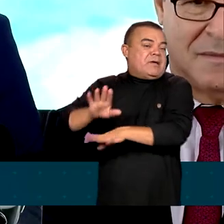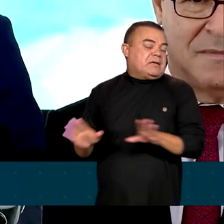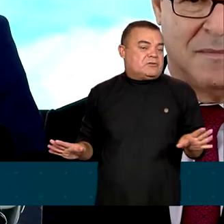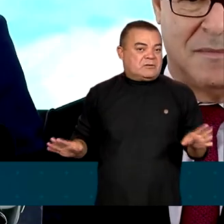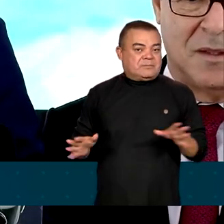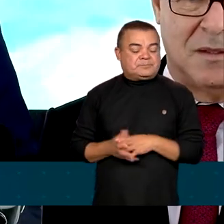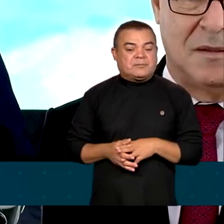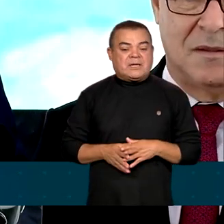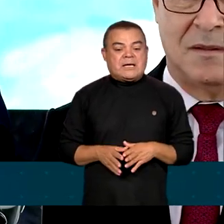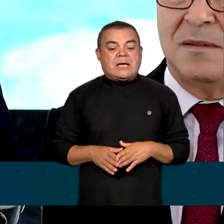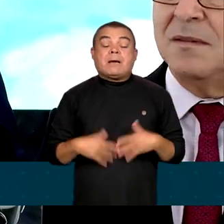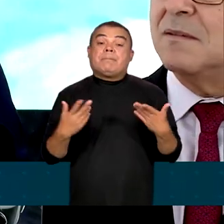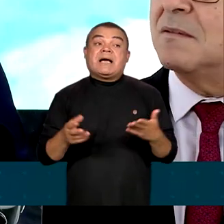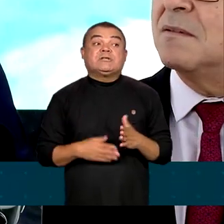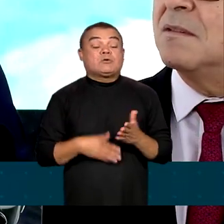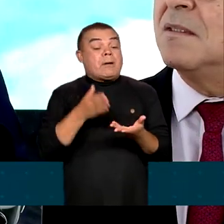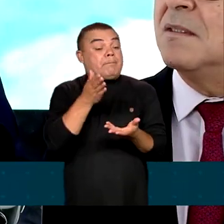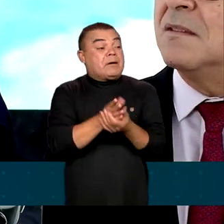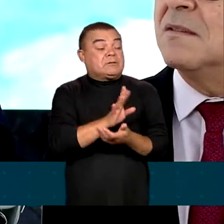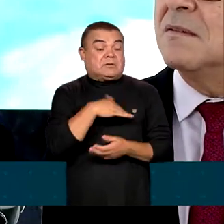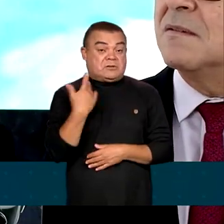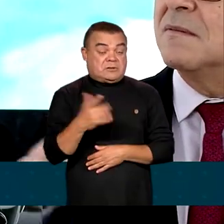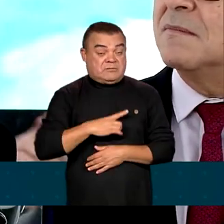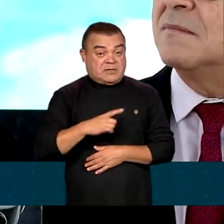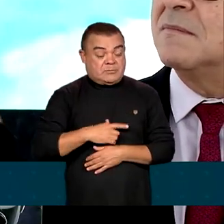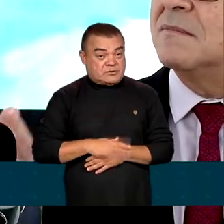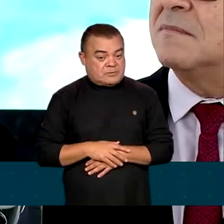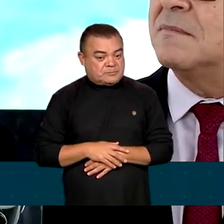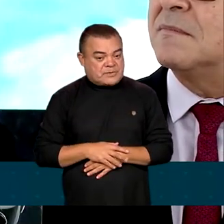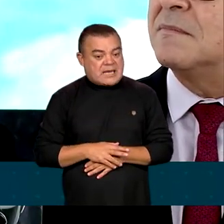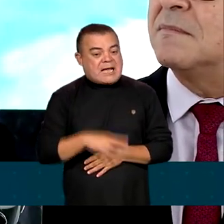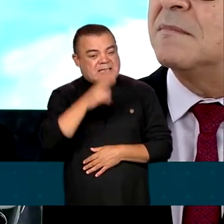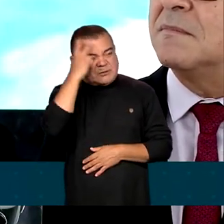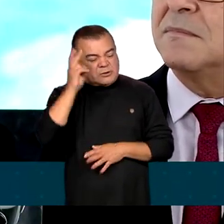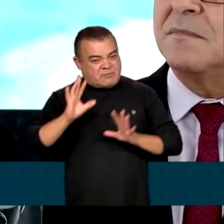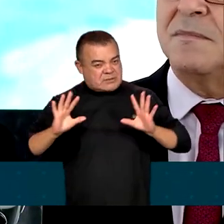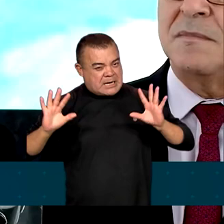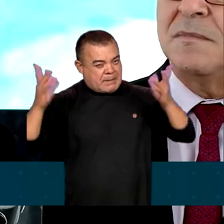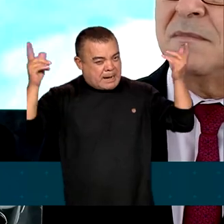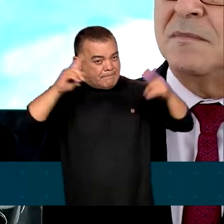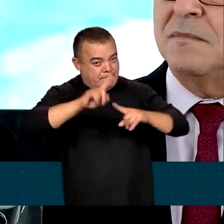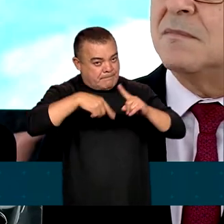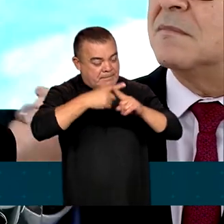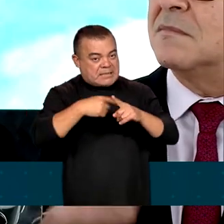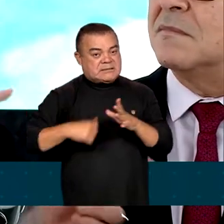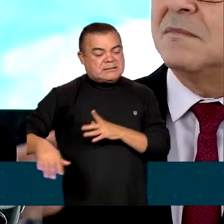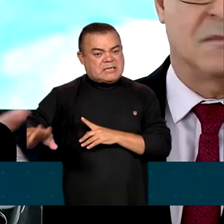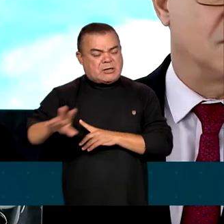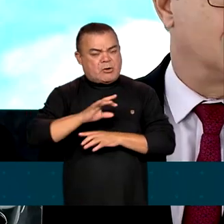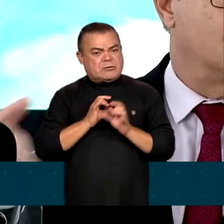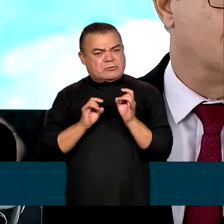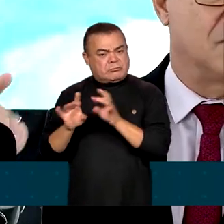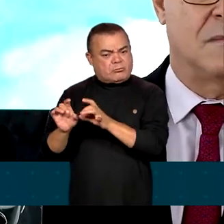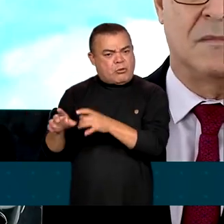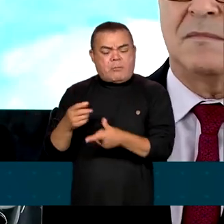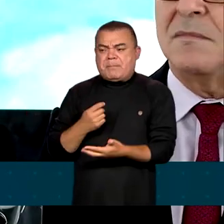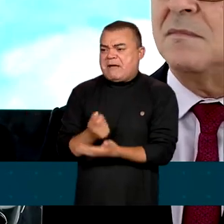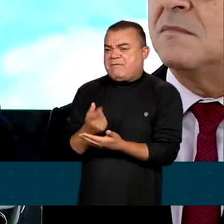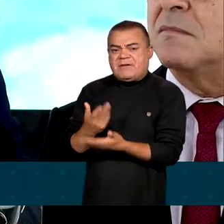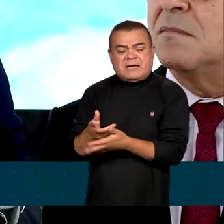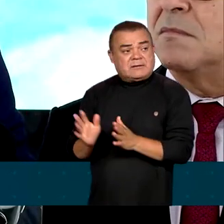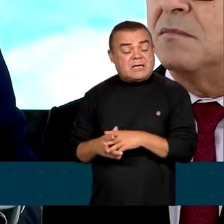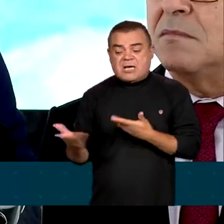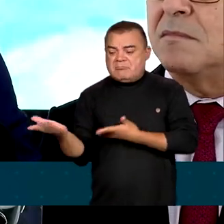Mas, é isso com um pouco da pauta que nós tivemos, aqueles que vão celebrar mais negócios, que muitos já celebraram, realizaram, entre